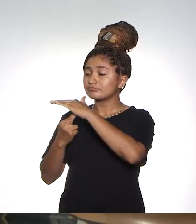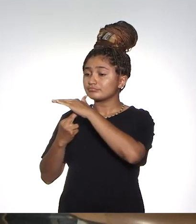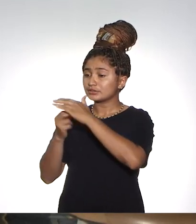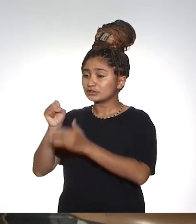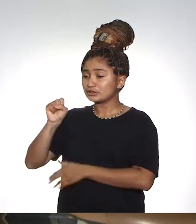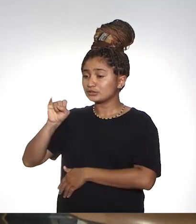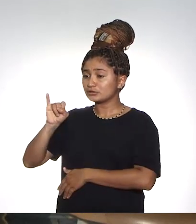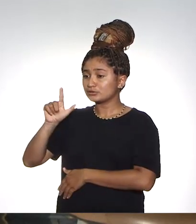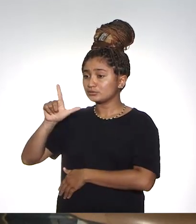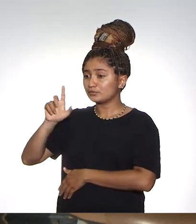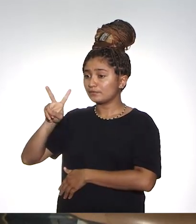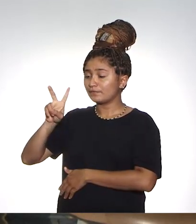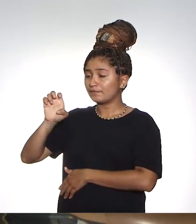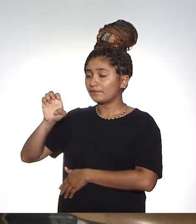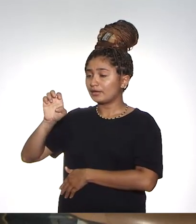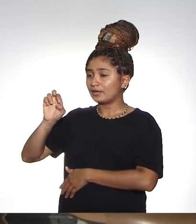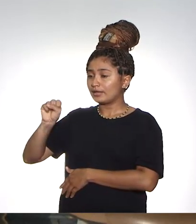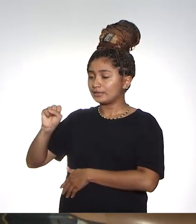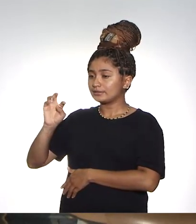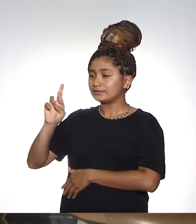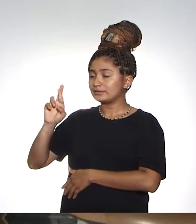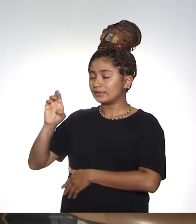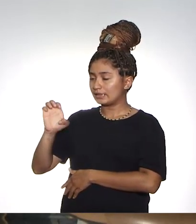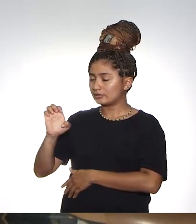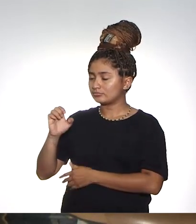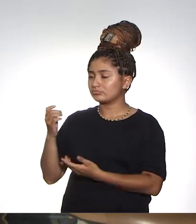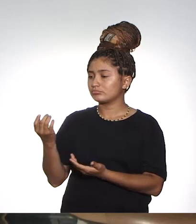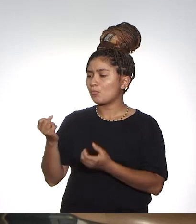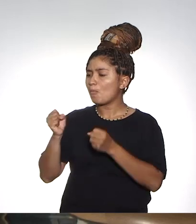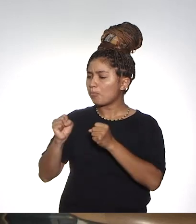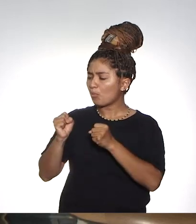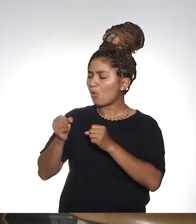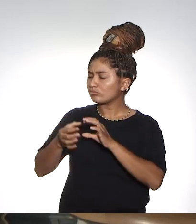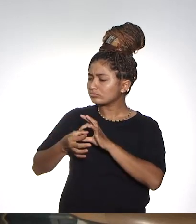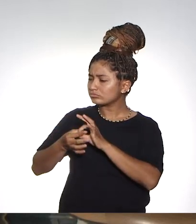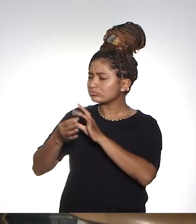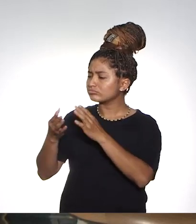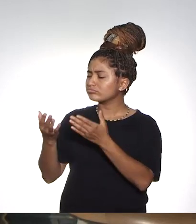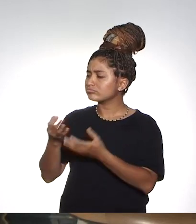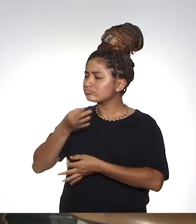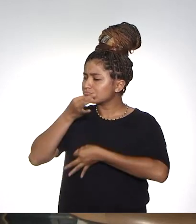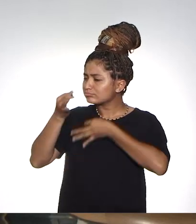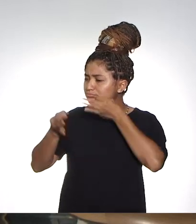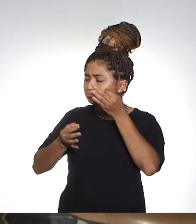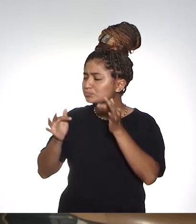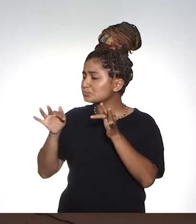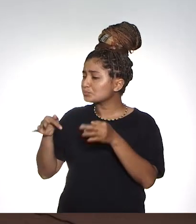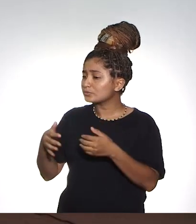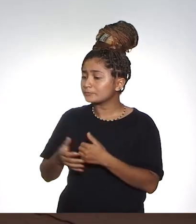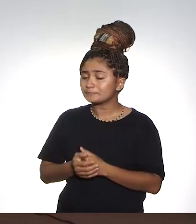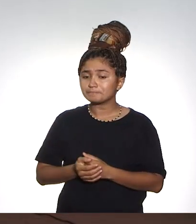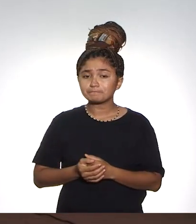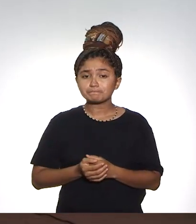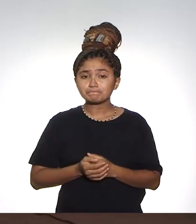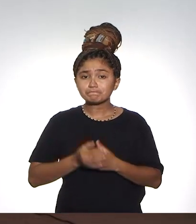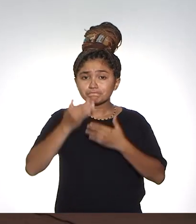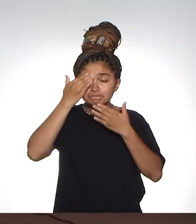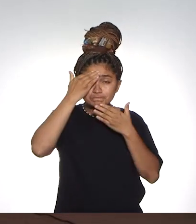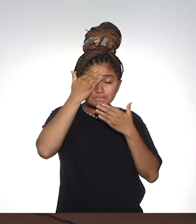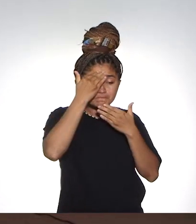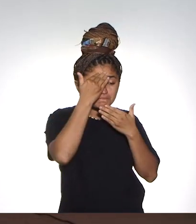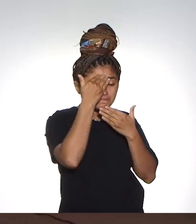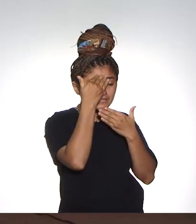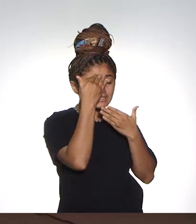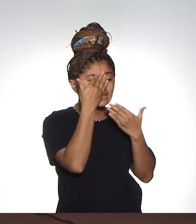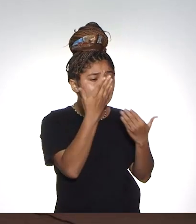Silvestre Lopes da Nóbrega, vice-reitor da instituição. Professor, deixo espaço para suas considerações finais. Volto ao agradecimento